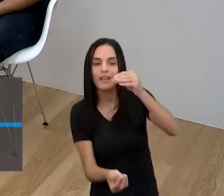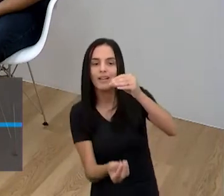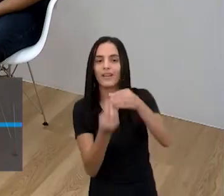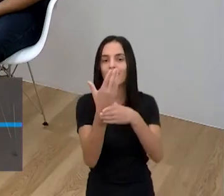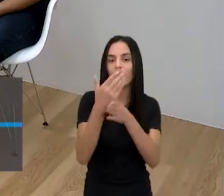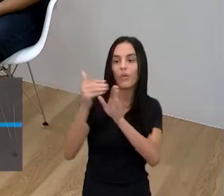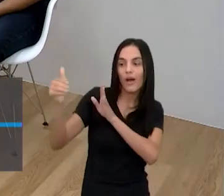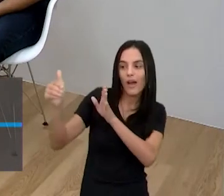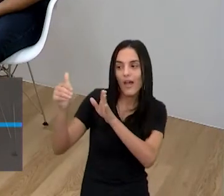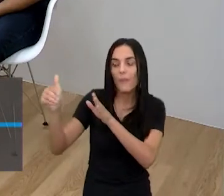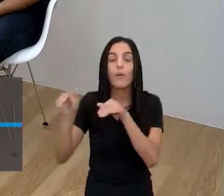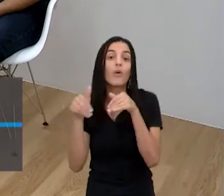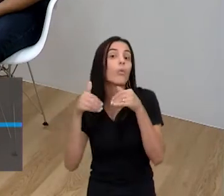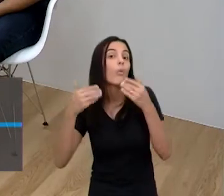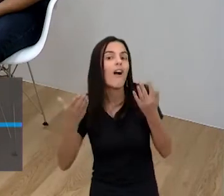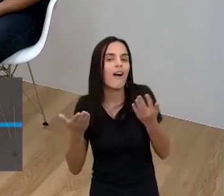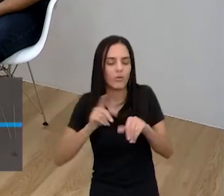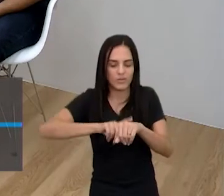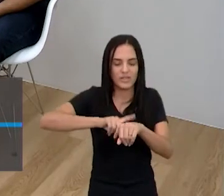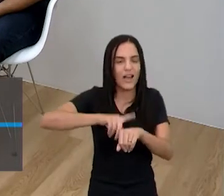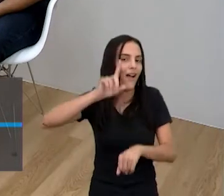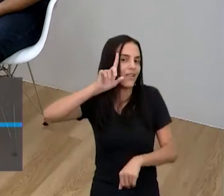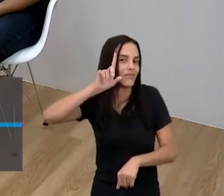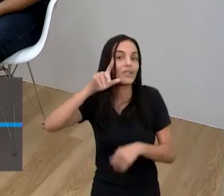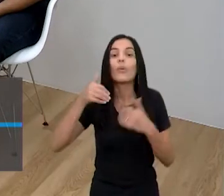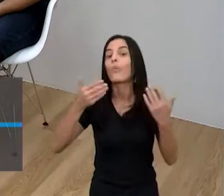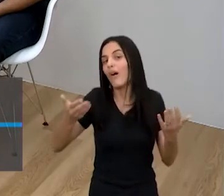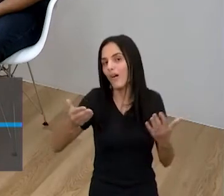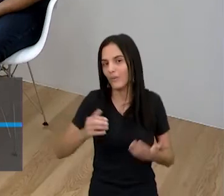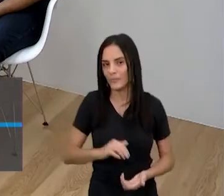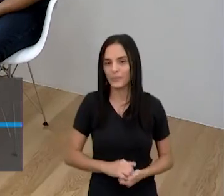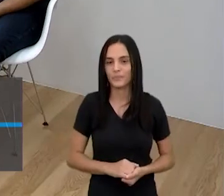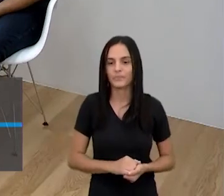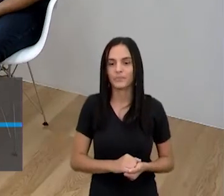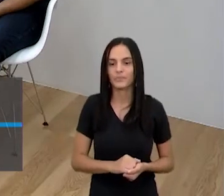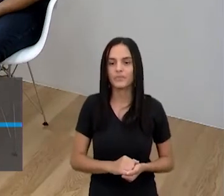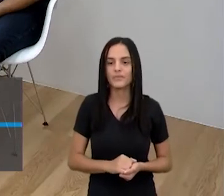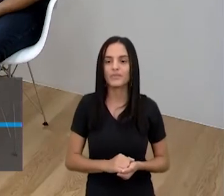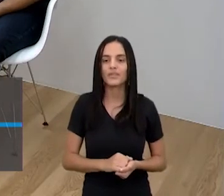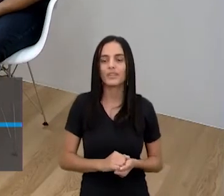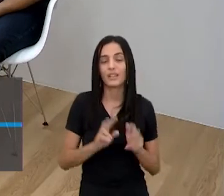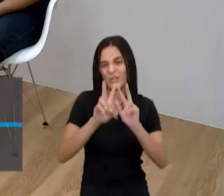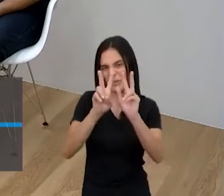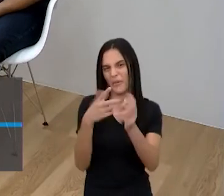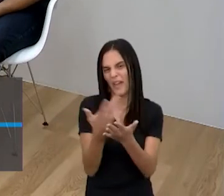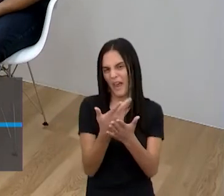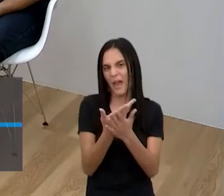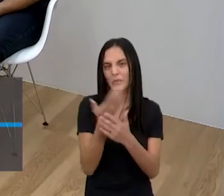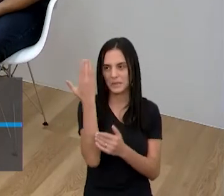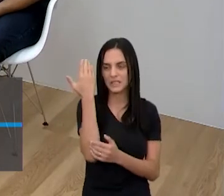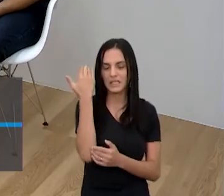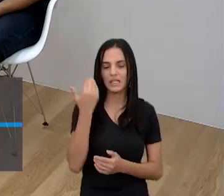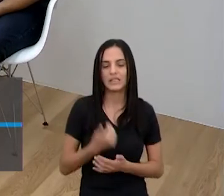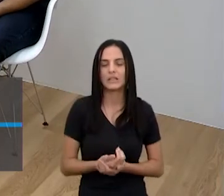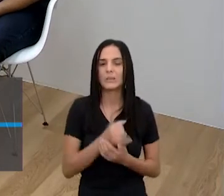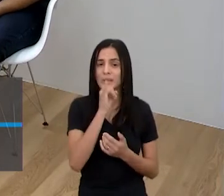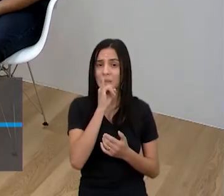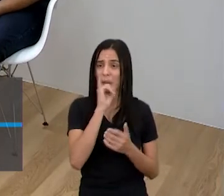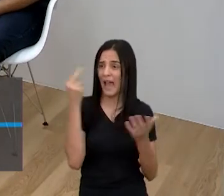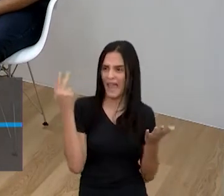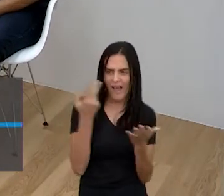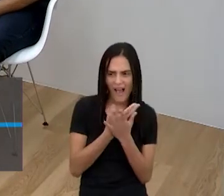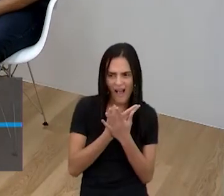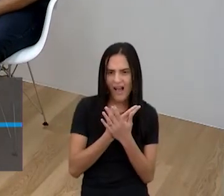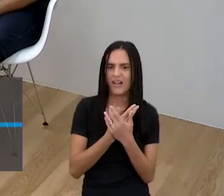a época que ela foi tida como errada, né, como... Crime, né? Crime,